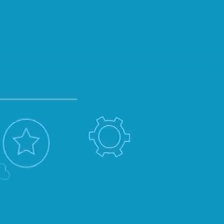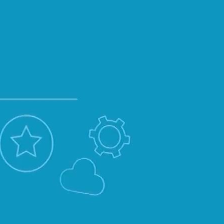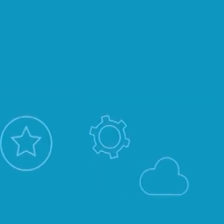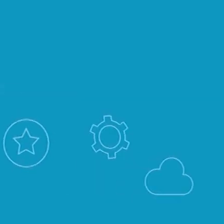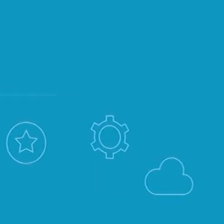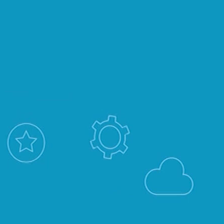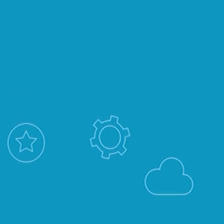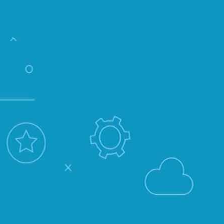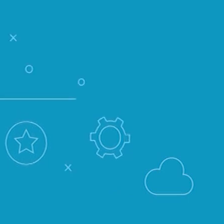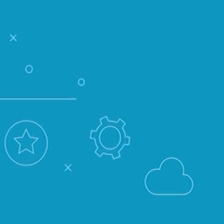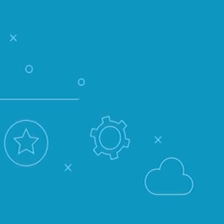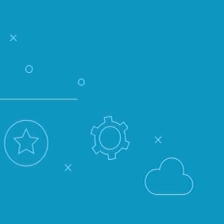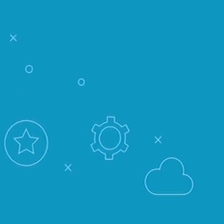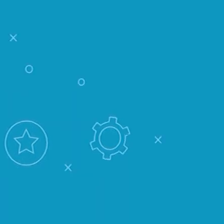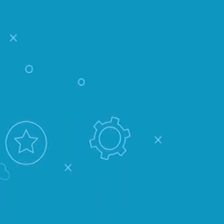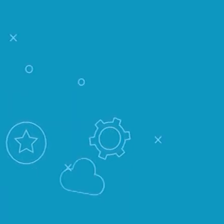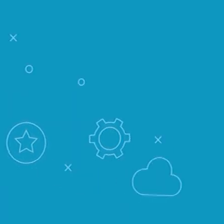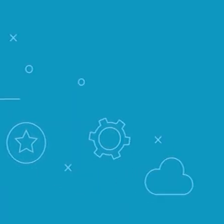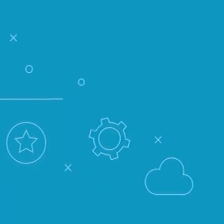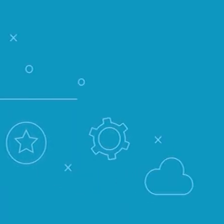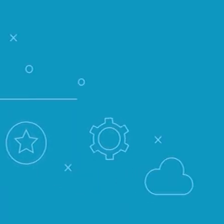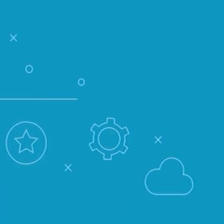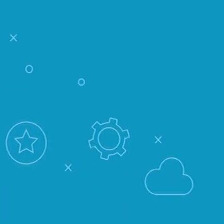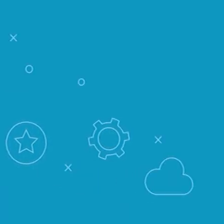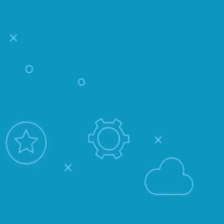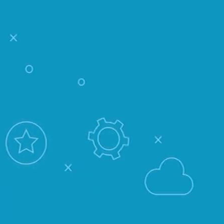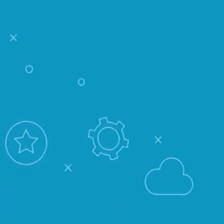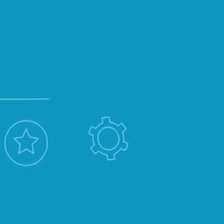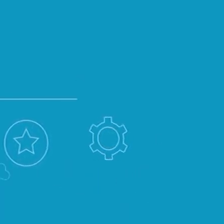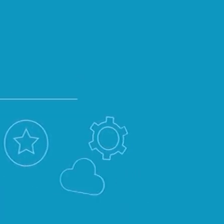Quintena Coelho